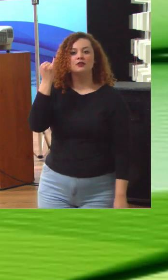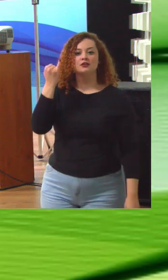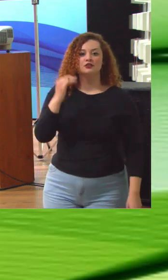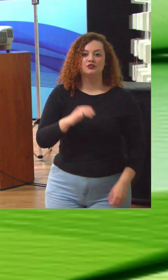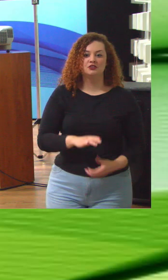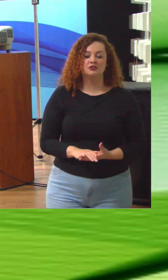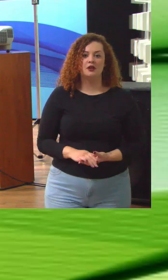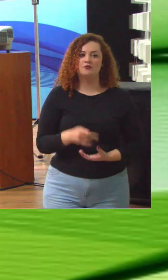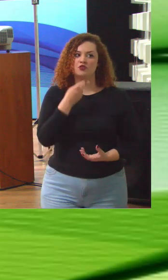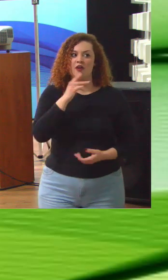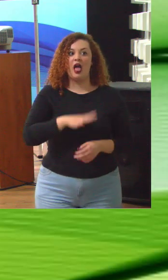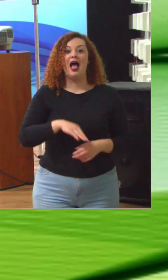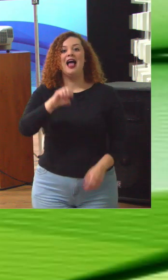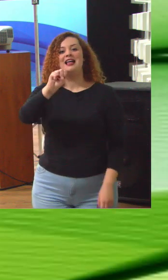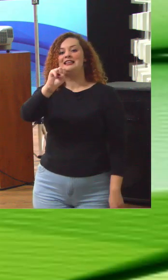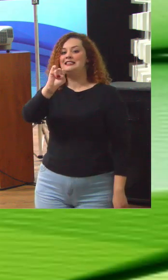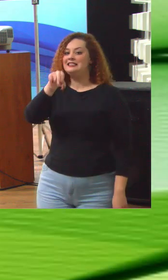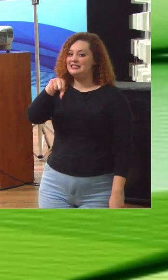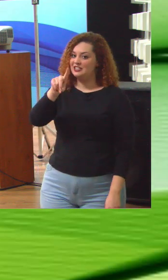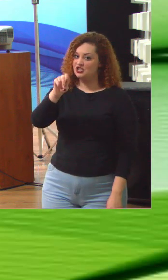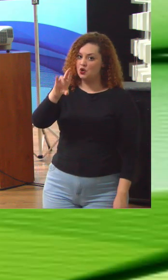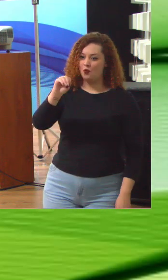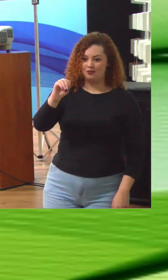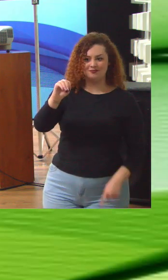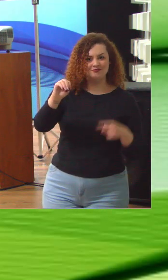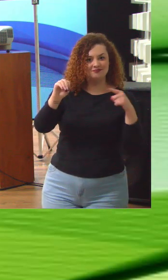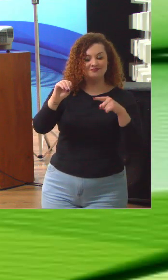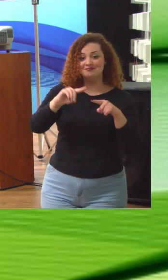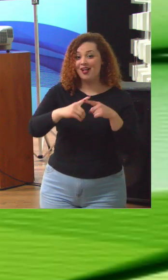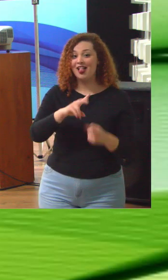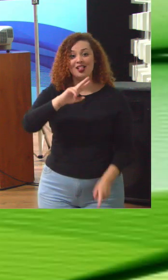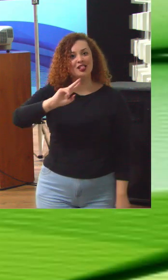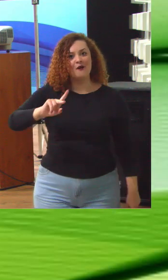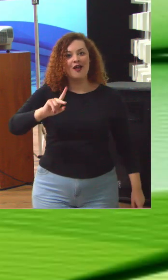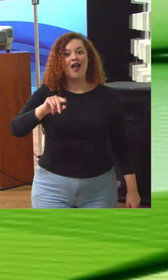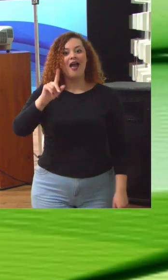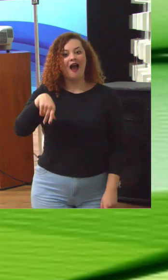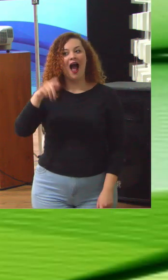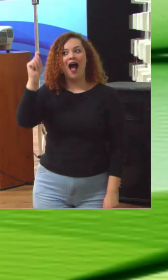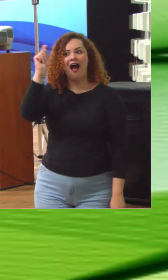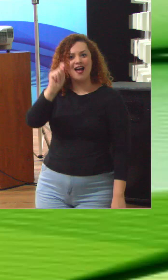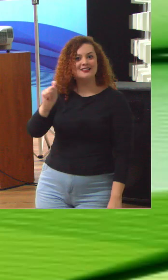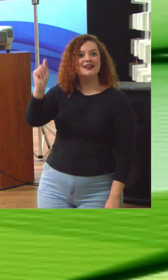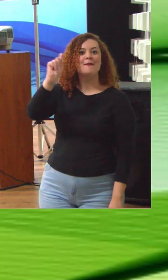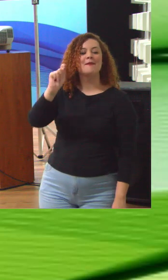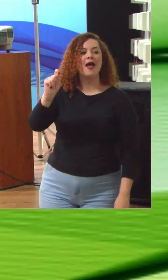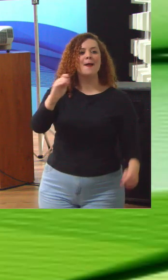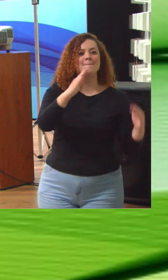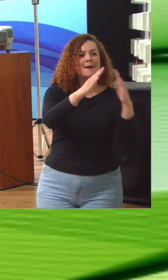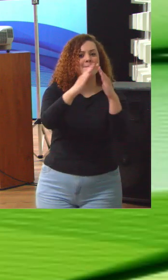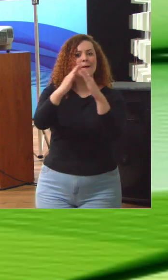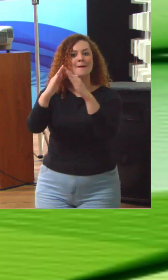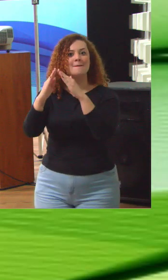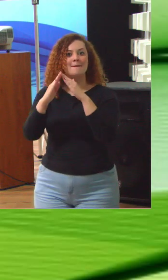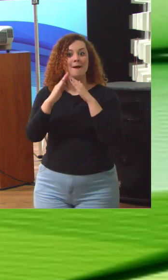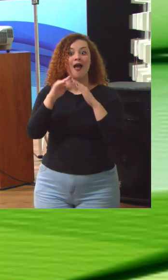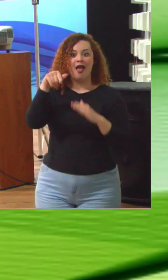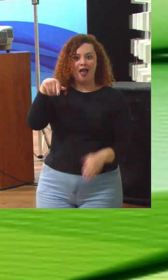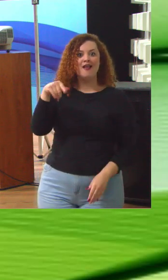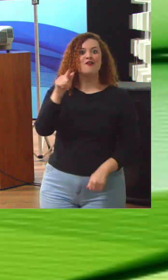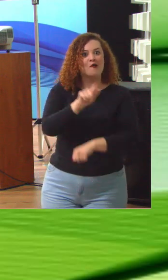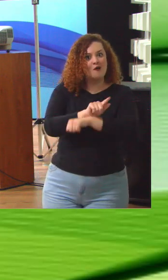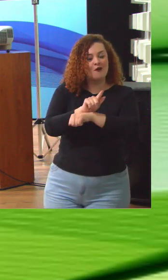alguns diriam o síndico mas não é a assembleia dos moradores é a parte governante